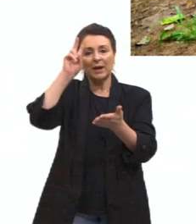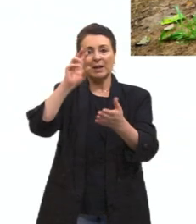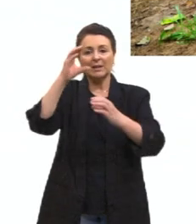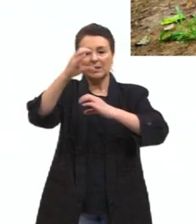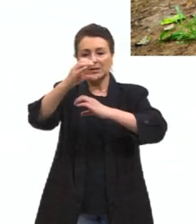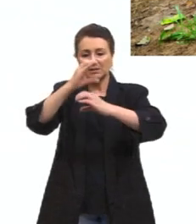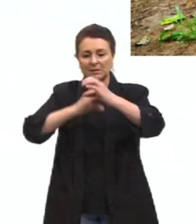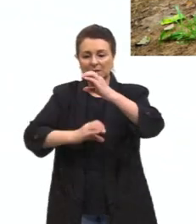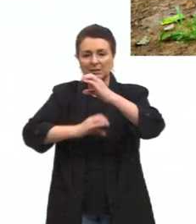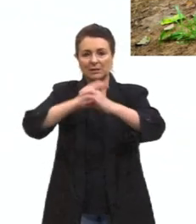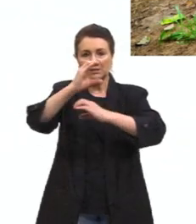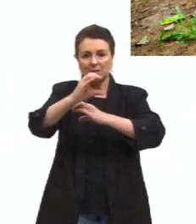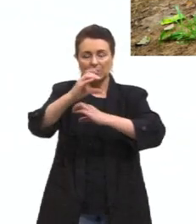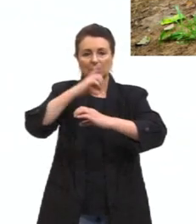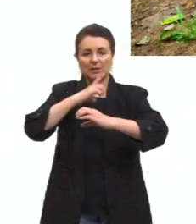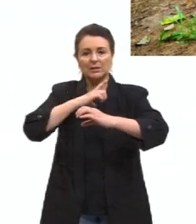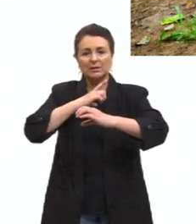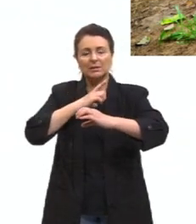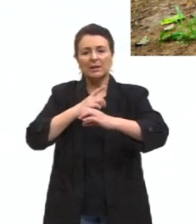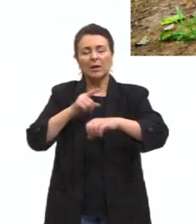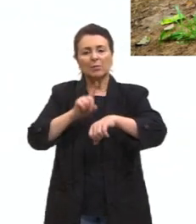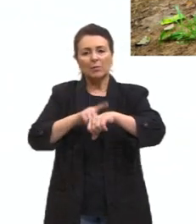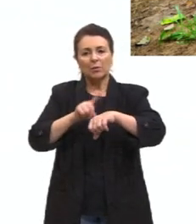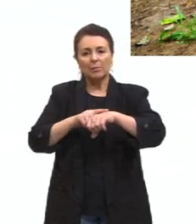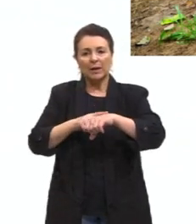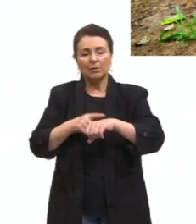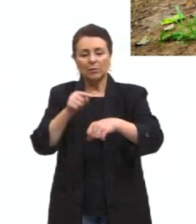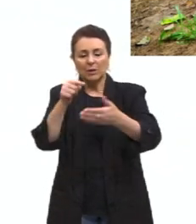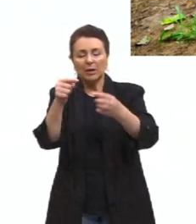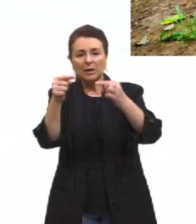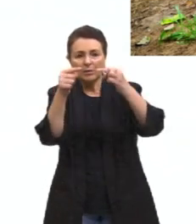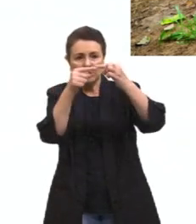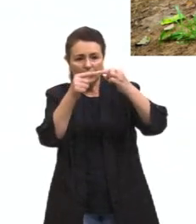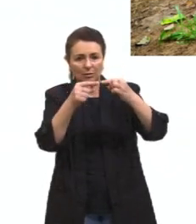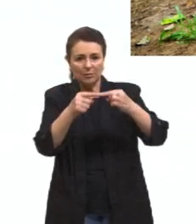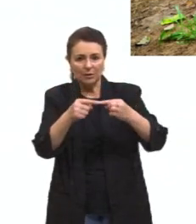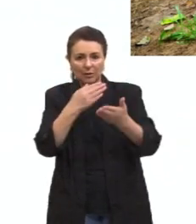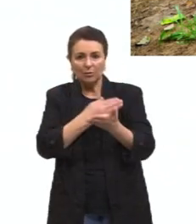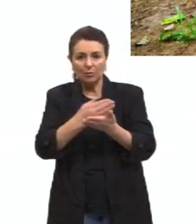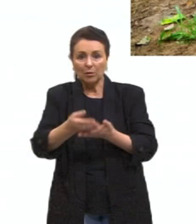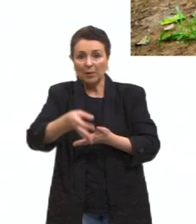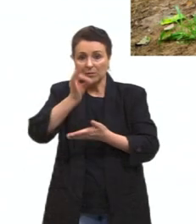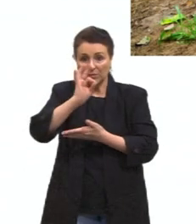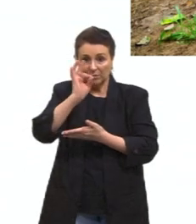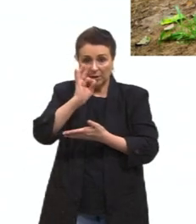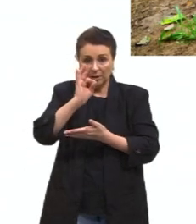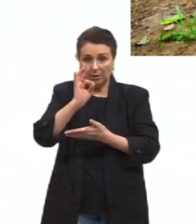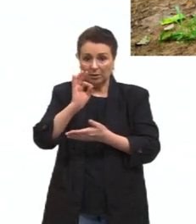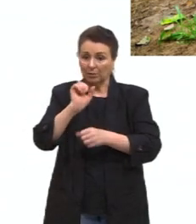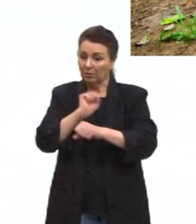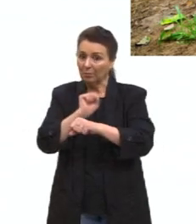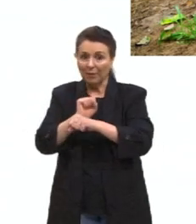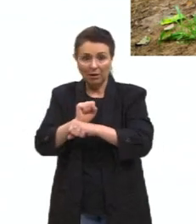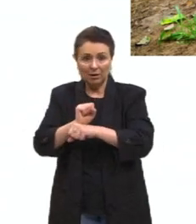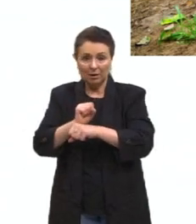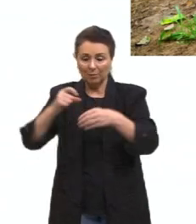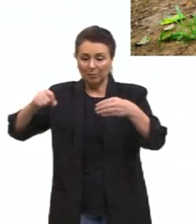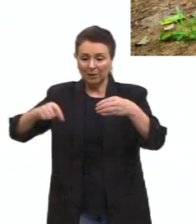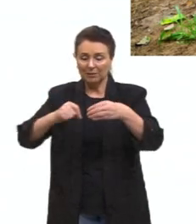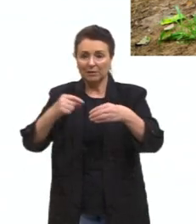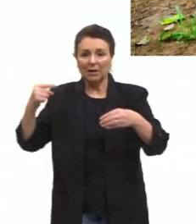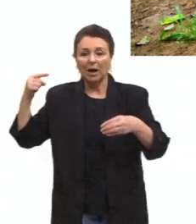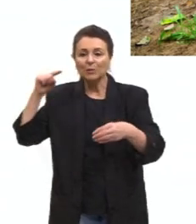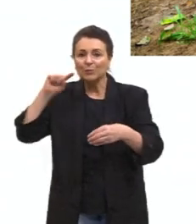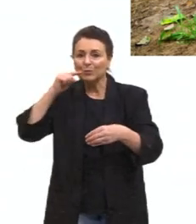momentos concomitantes. Quando começa o ciclo do café, não se para de plantar a cana-de-açúcar. Até hoje a gente planta. Só quer dizer